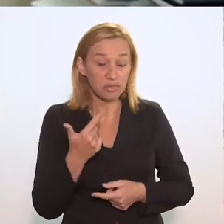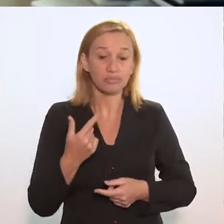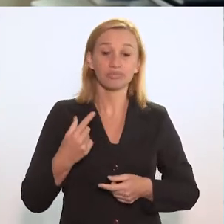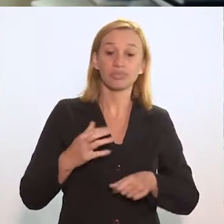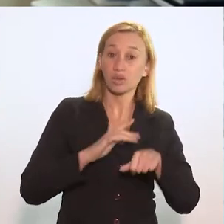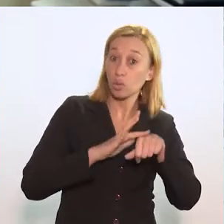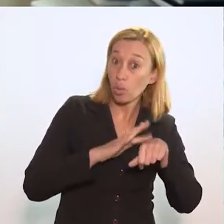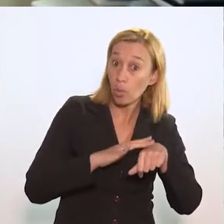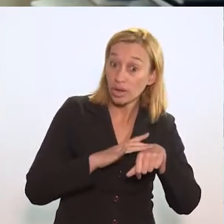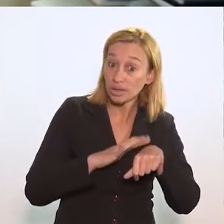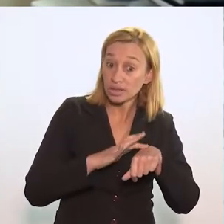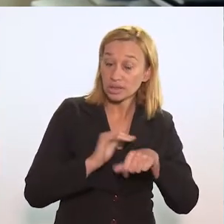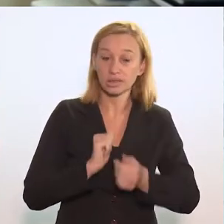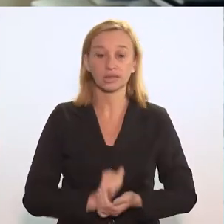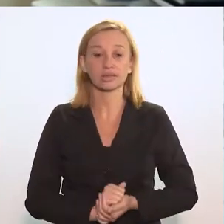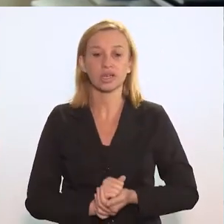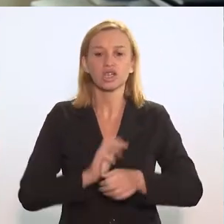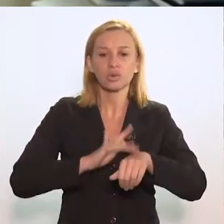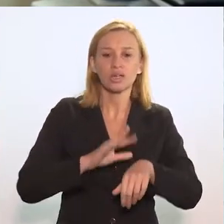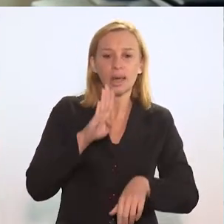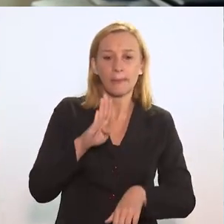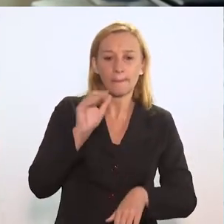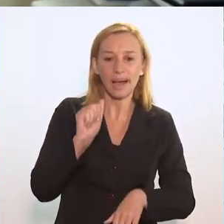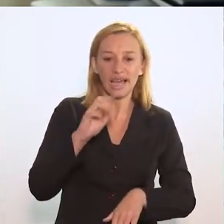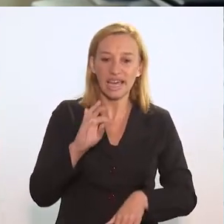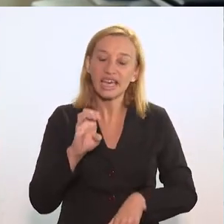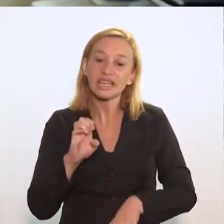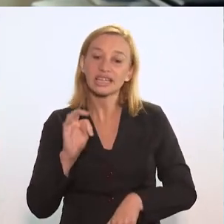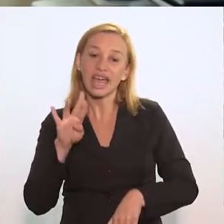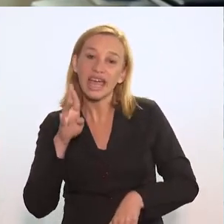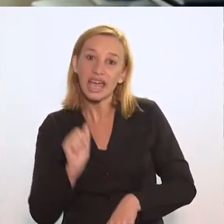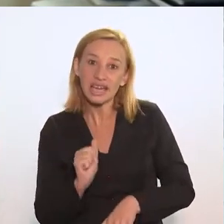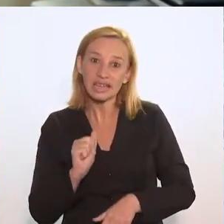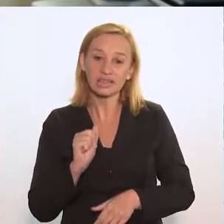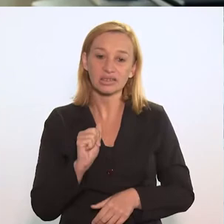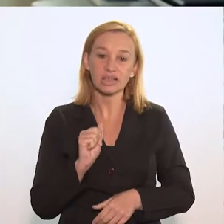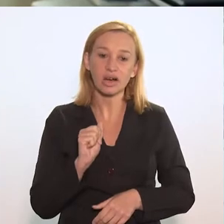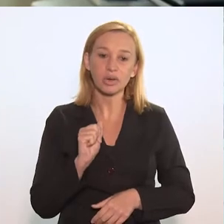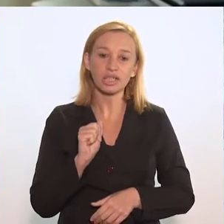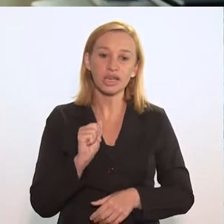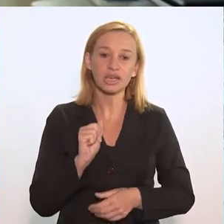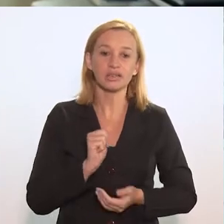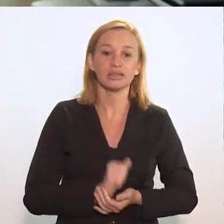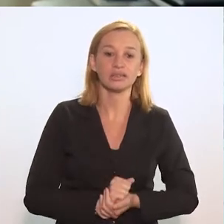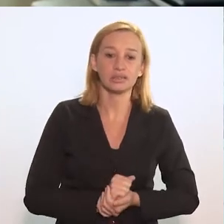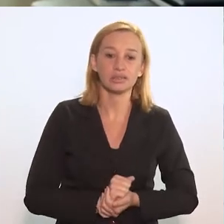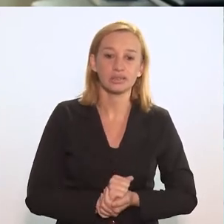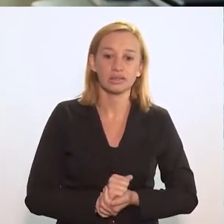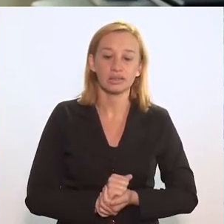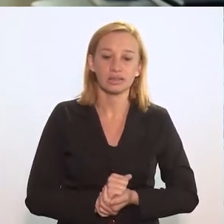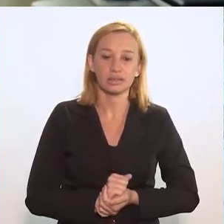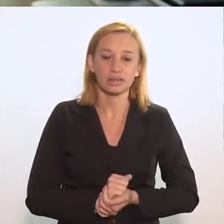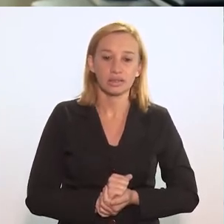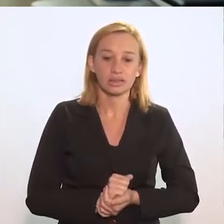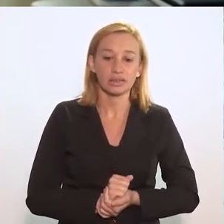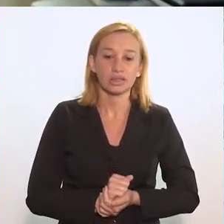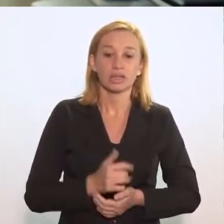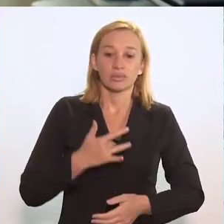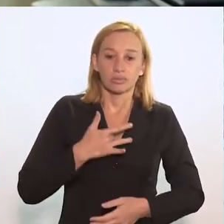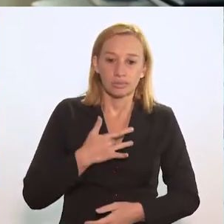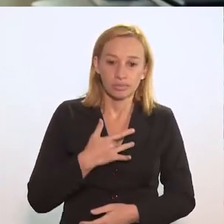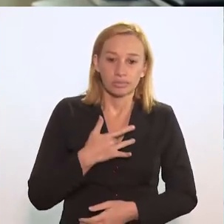a presença dessa doença. É uma doença causada por uma bactéria, que é um bacilo, que é o microbactério em tuberculose.